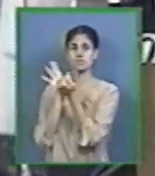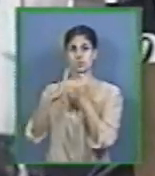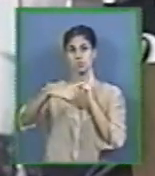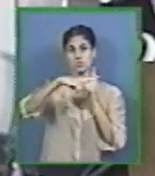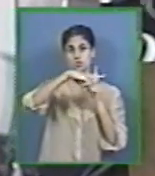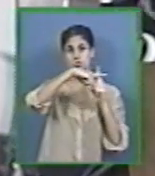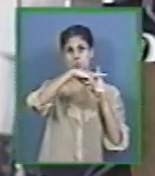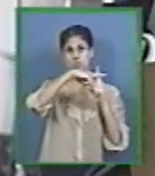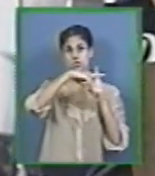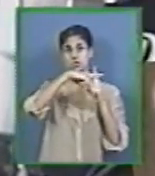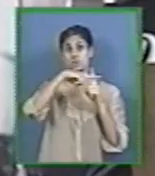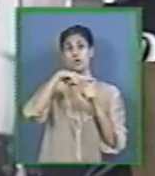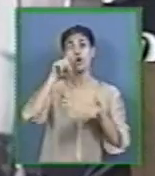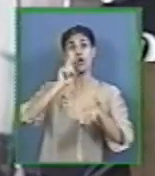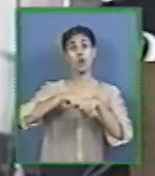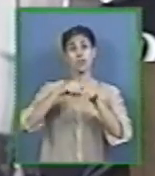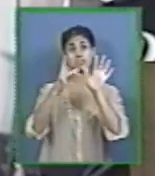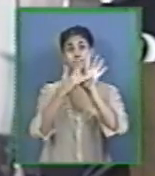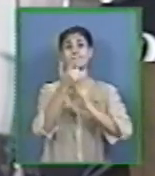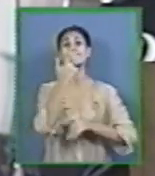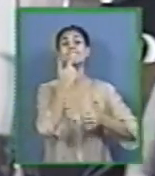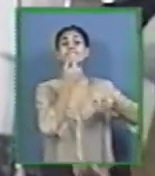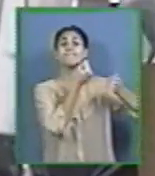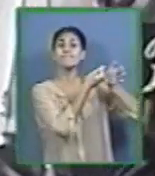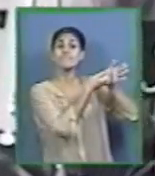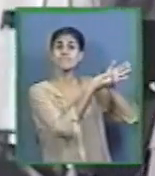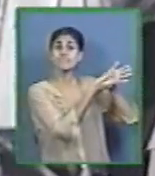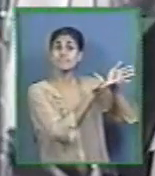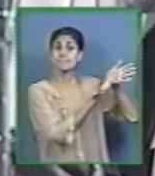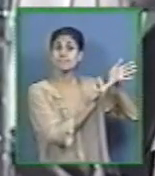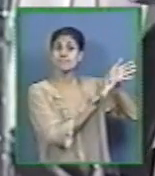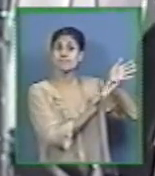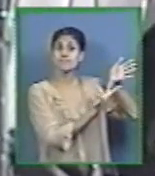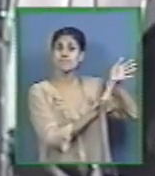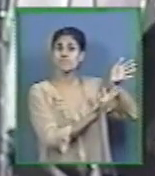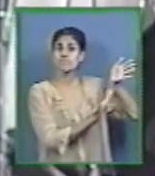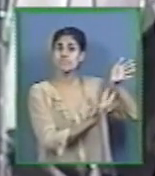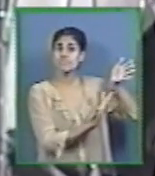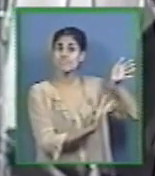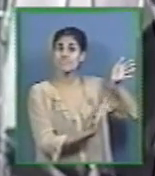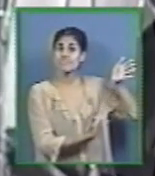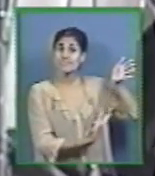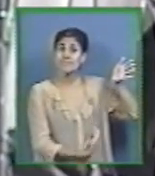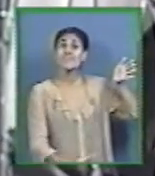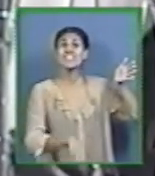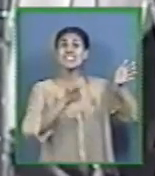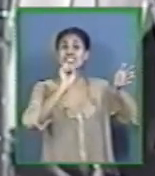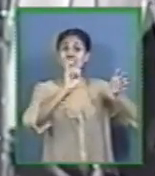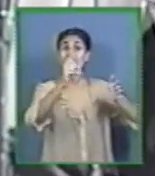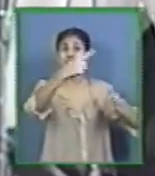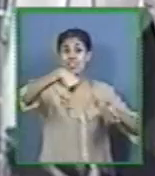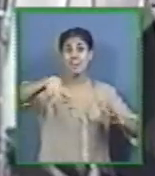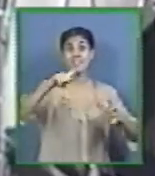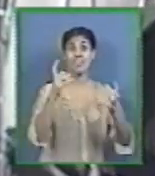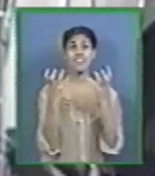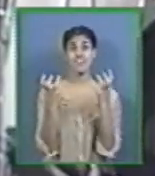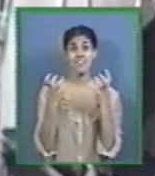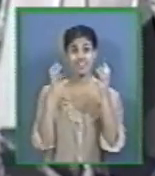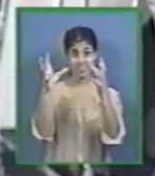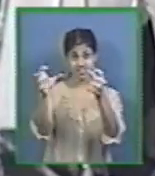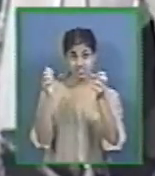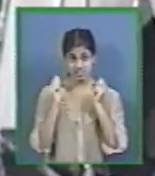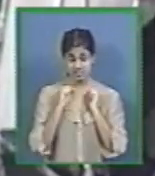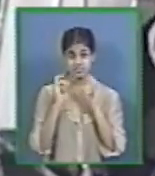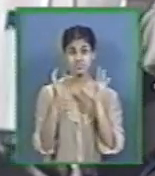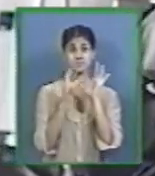quando você derramar o seu sangue Todos aqueles que lhe aceitarem Todos aqueles